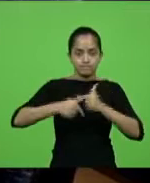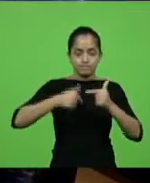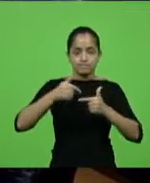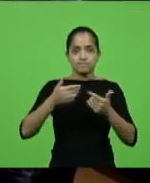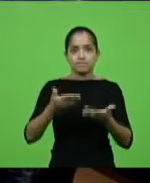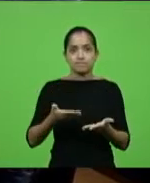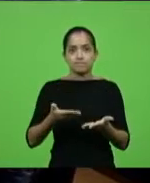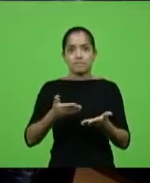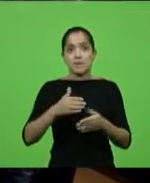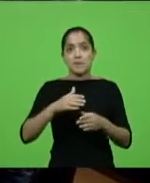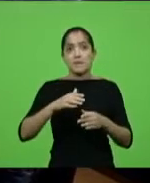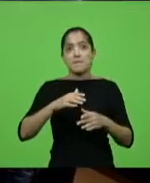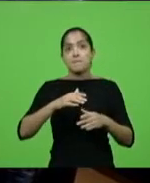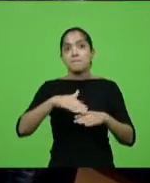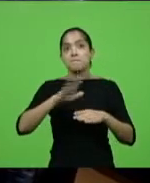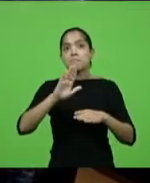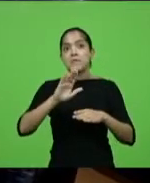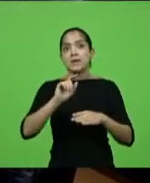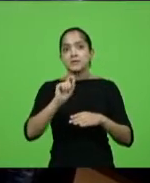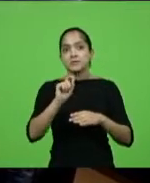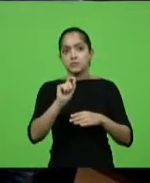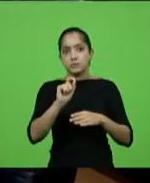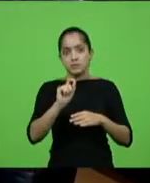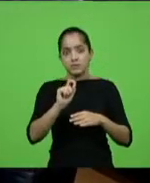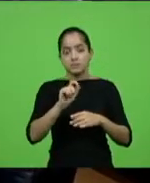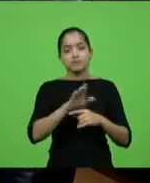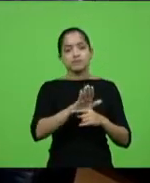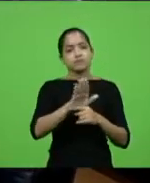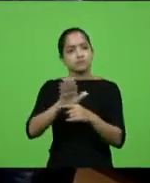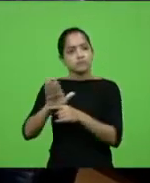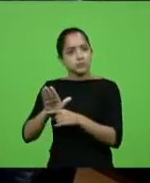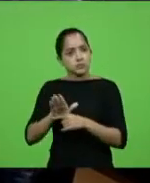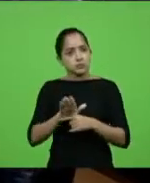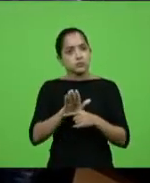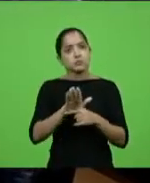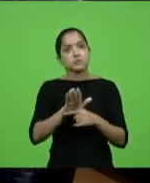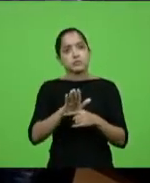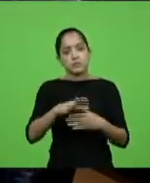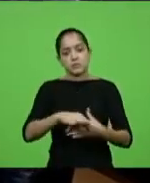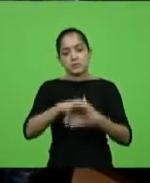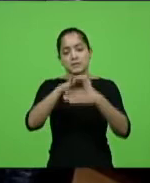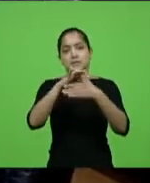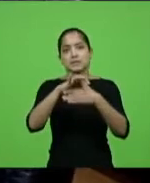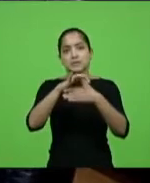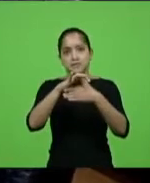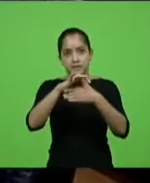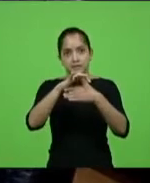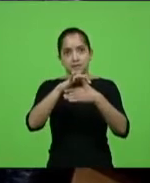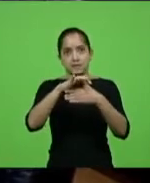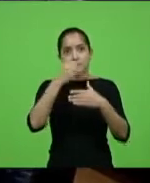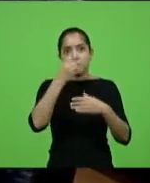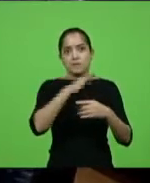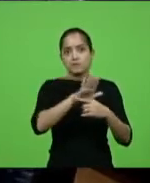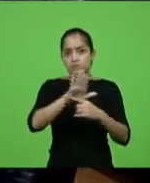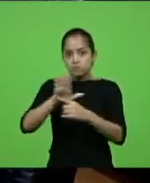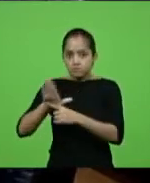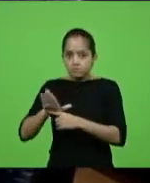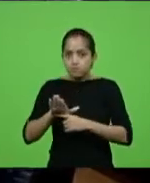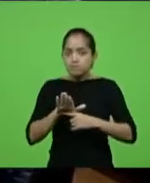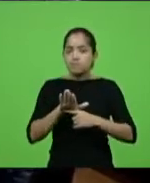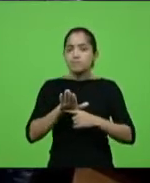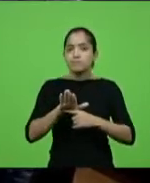mas, além disso, o que ele já contribuiu com as suas lideranças para o bem do povo de Santa Catarina.